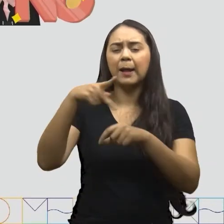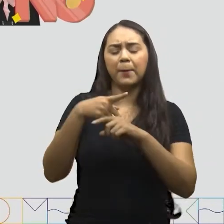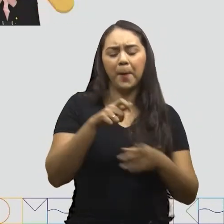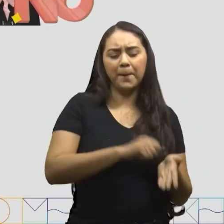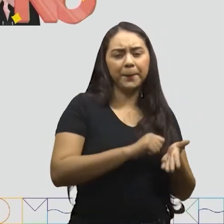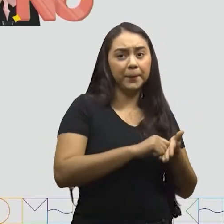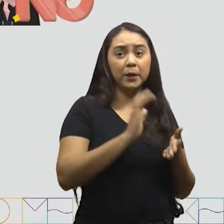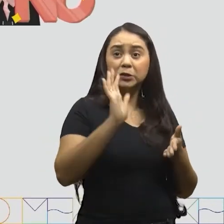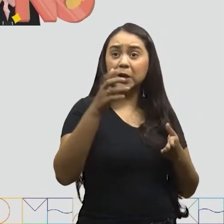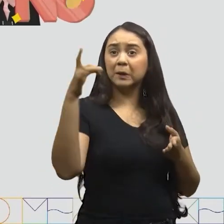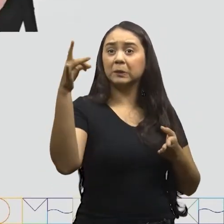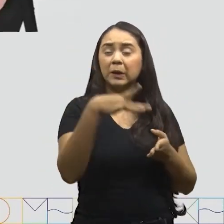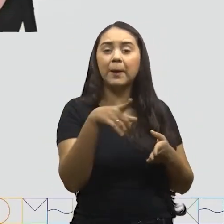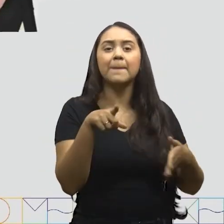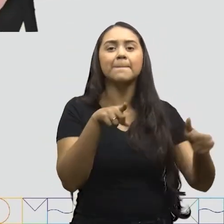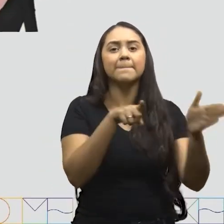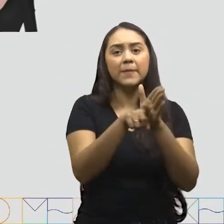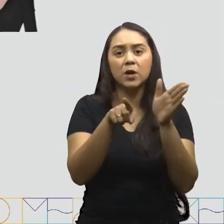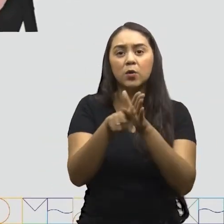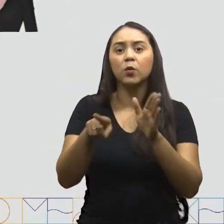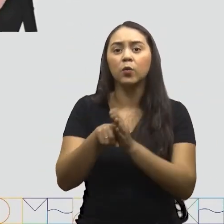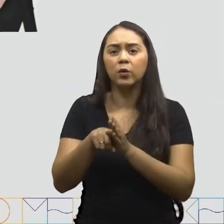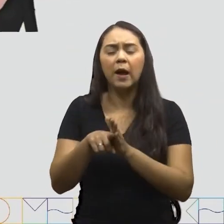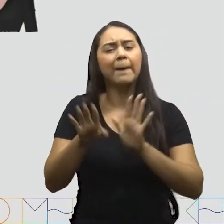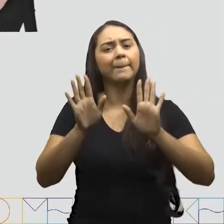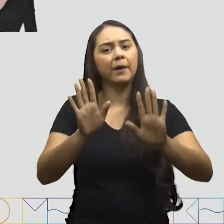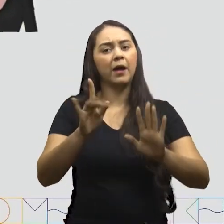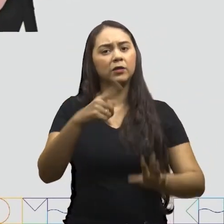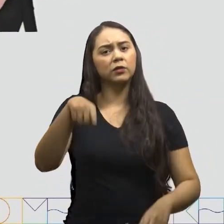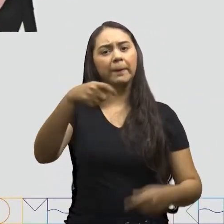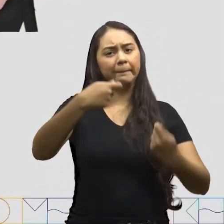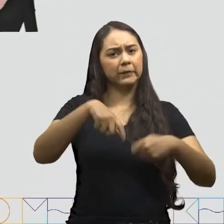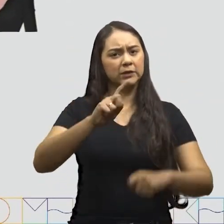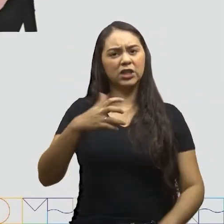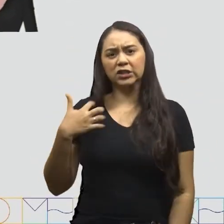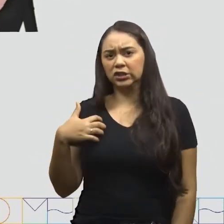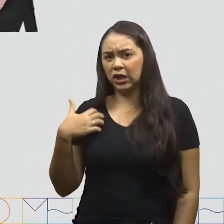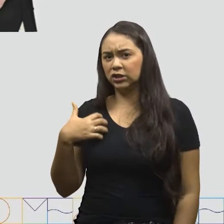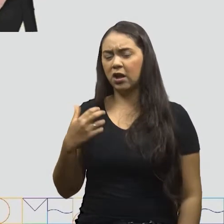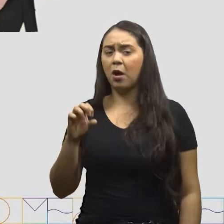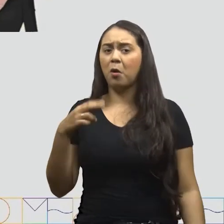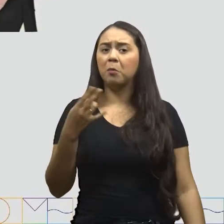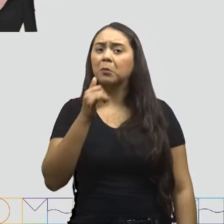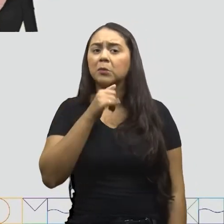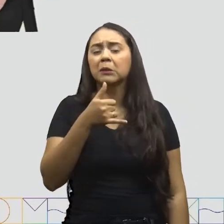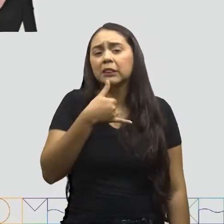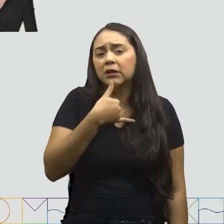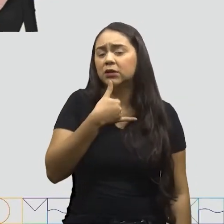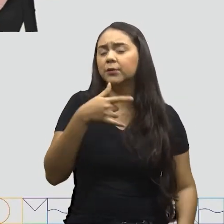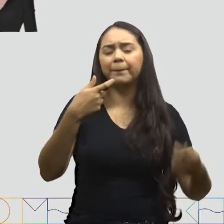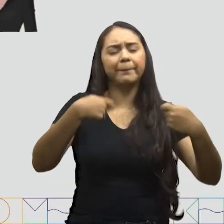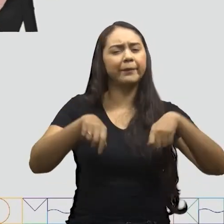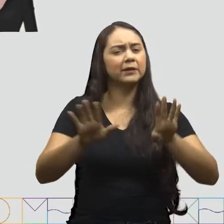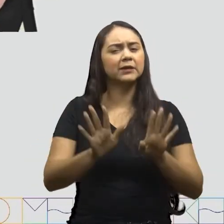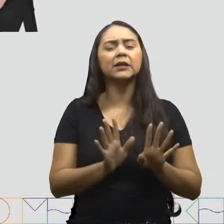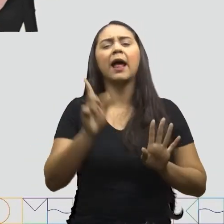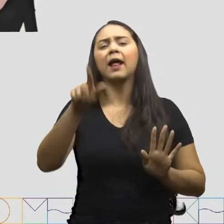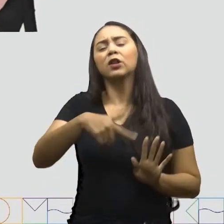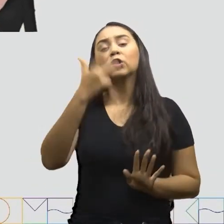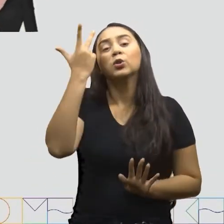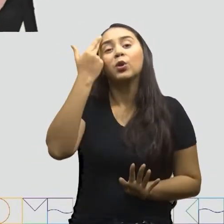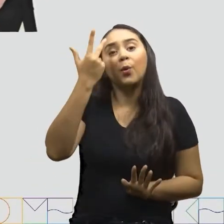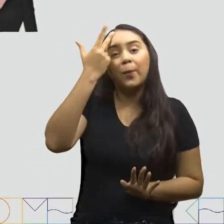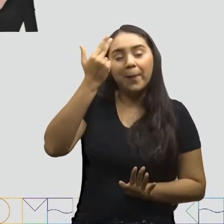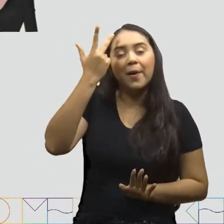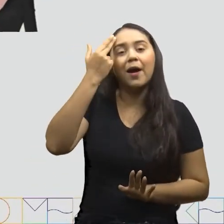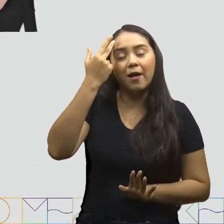surjam algumas dúvidas Não, não, não Não fique chateado Ou triste por isso É perfeitamente normal